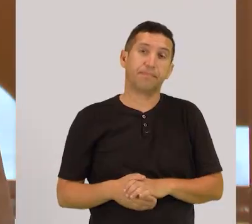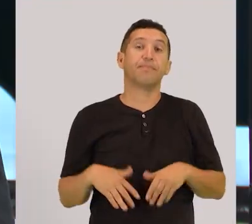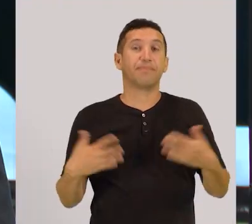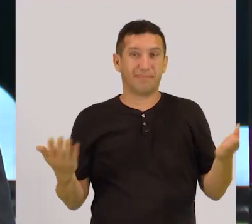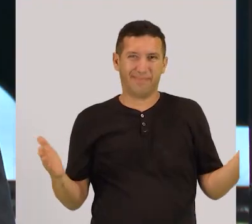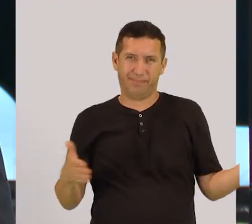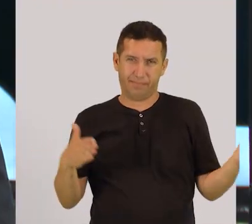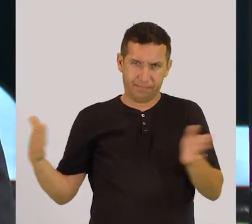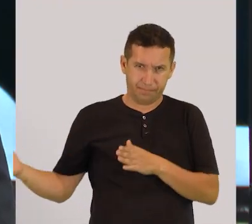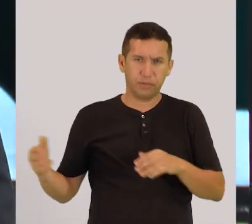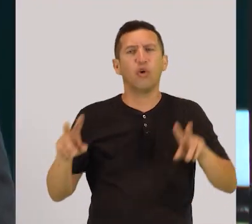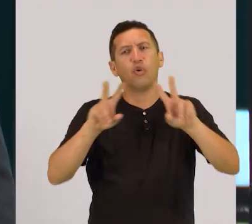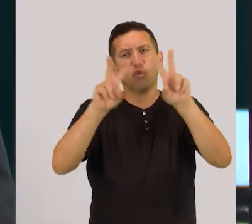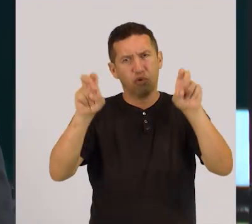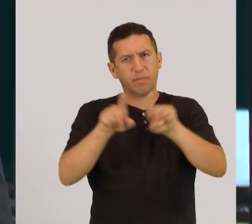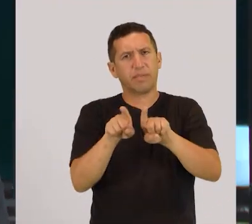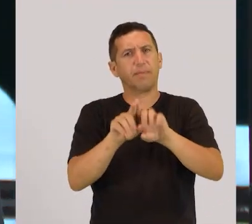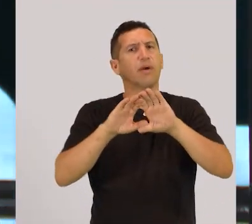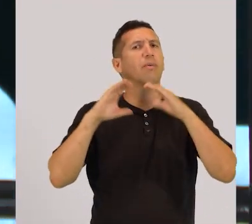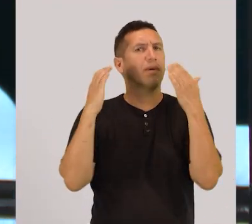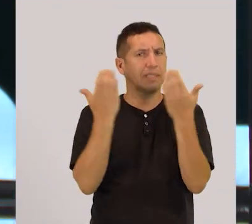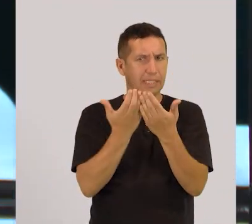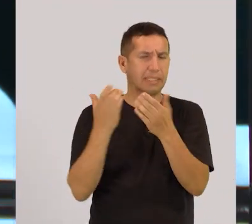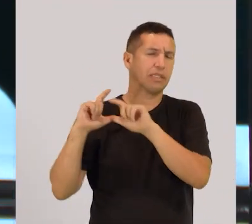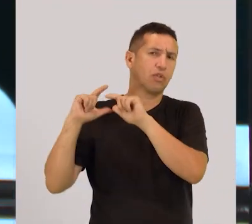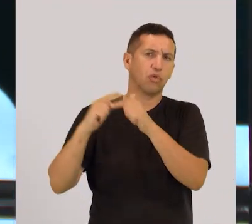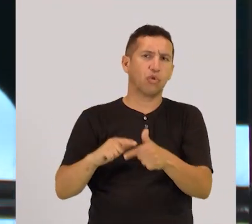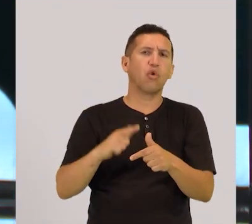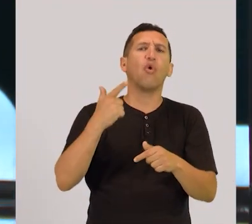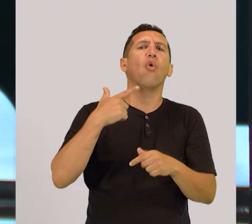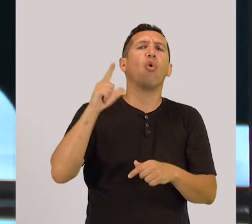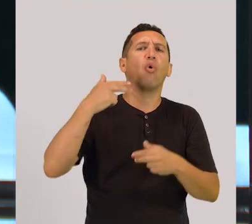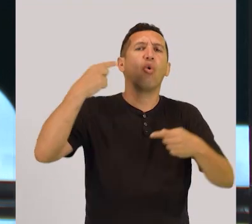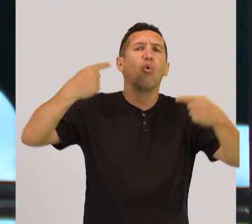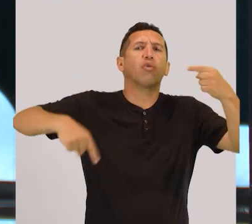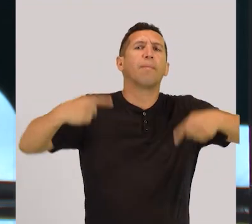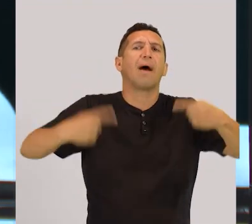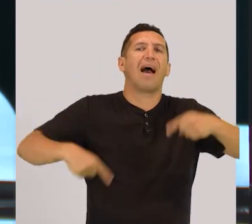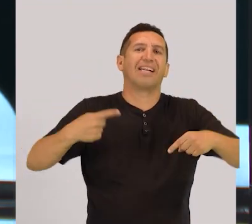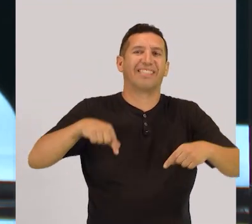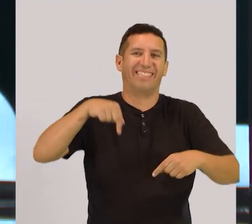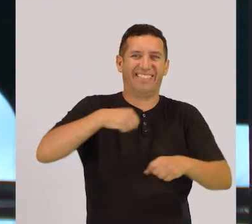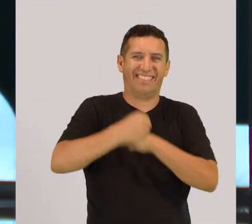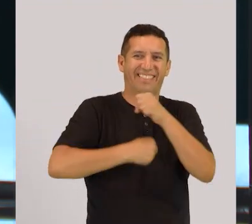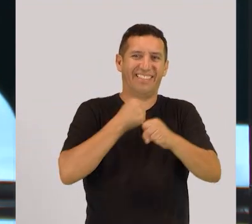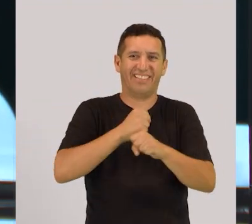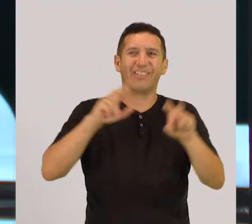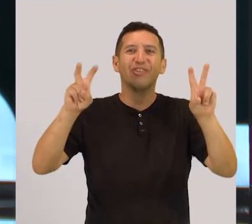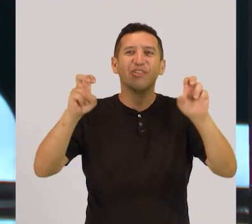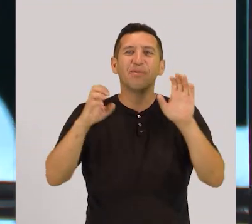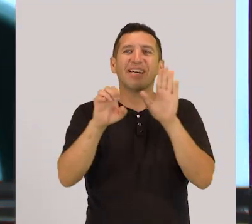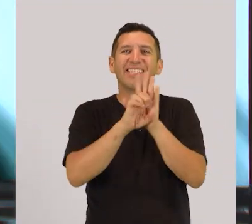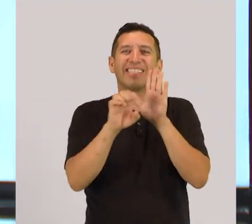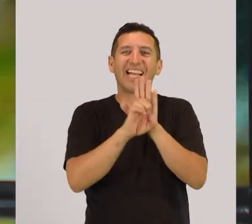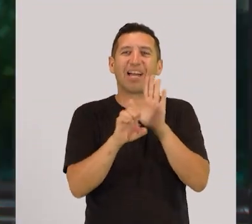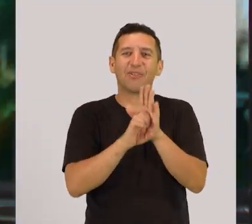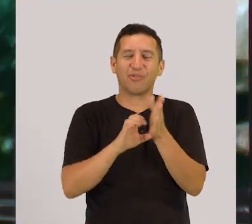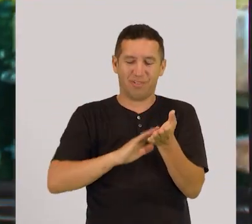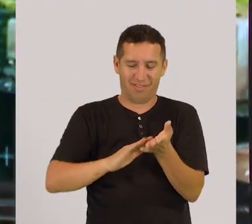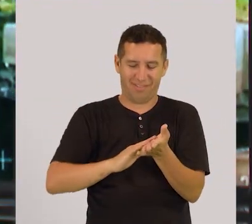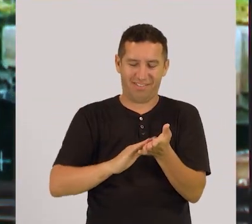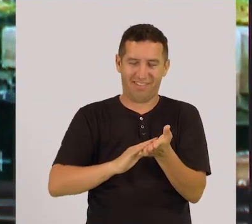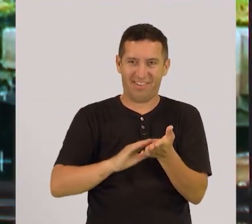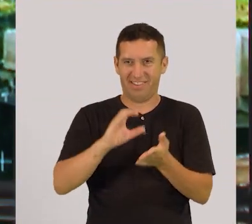E ainda sobre as comunidades tradicionais, outro destaque este ano foi o debate sobre o Estatuto do Cigano. Ele que